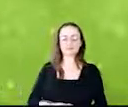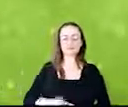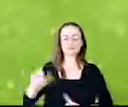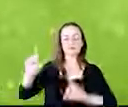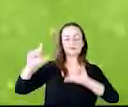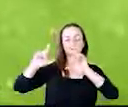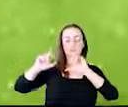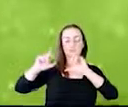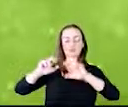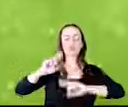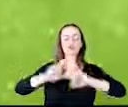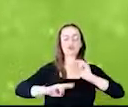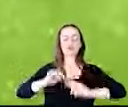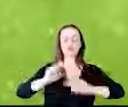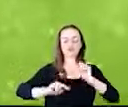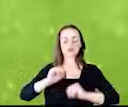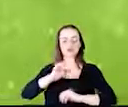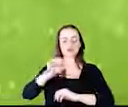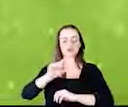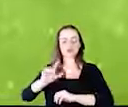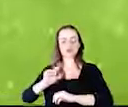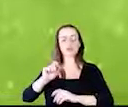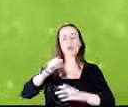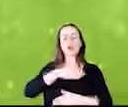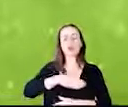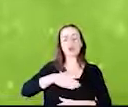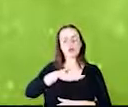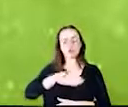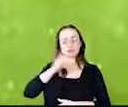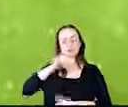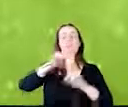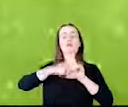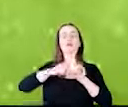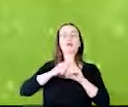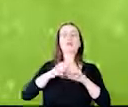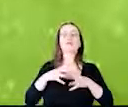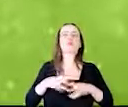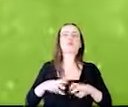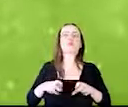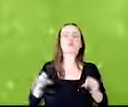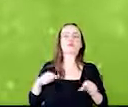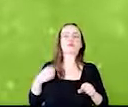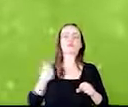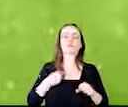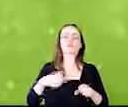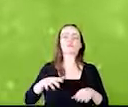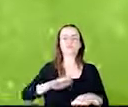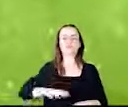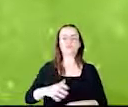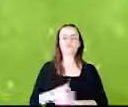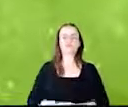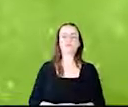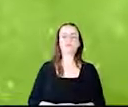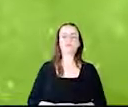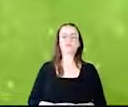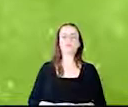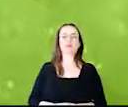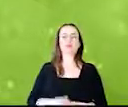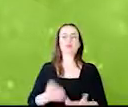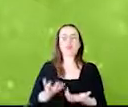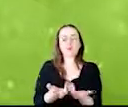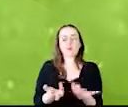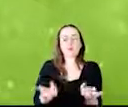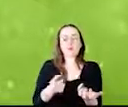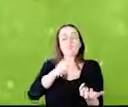junho, julho, agosto. São os meses de seca, né? Na nossa região. Nós temos um pasto verde, ao contrário da pastagem